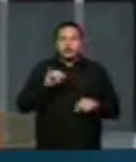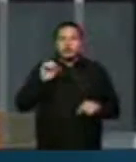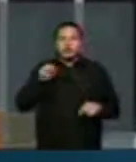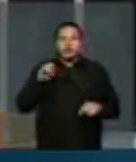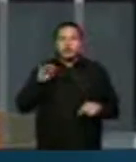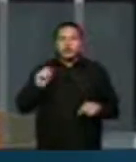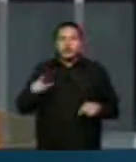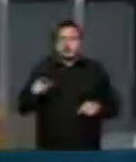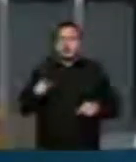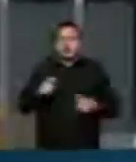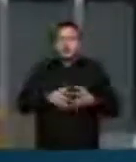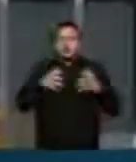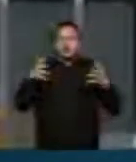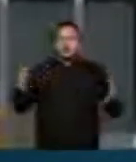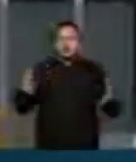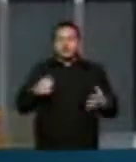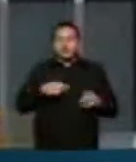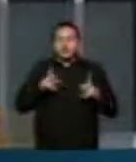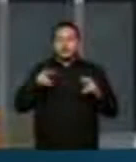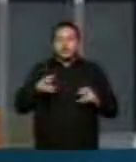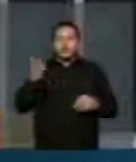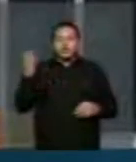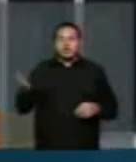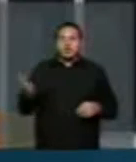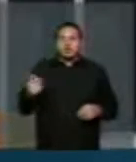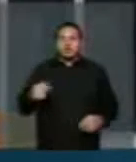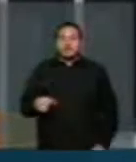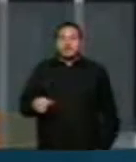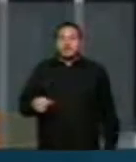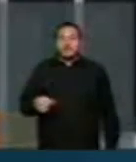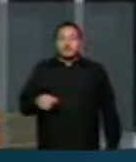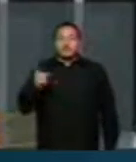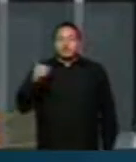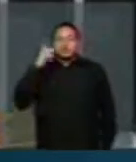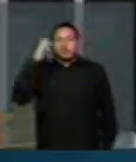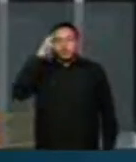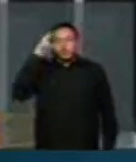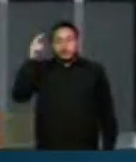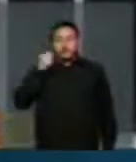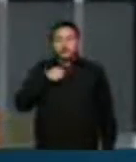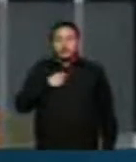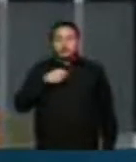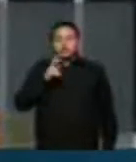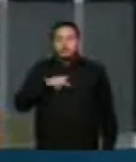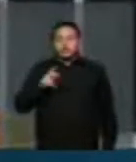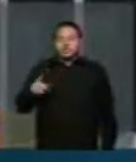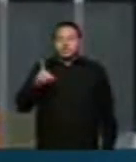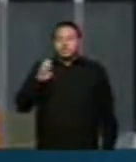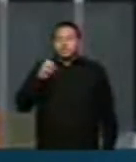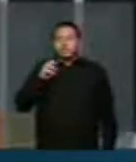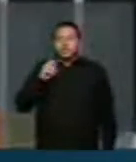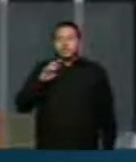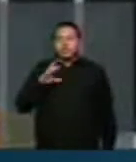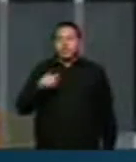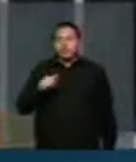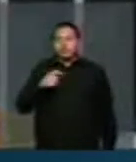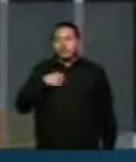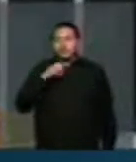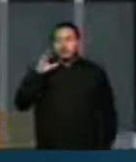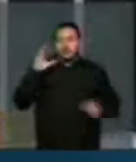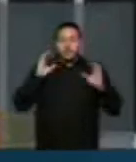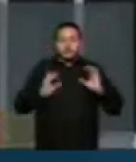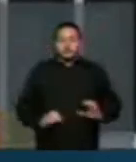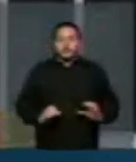grande como deixou o nosso ex-jeitor, professor, democrata, brasileiro, cidadão,